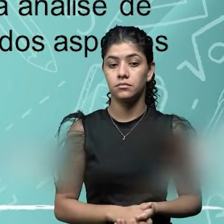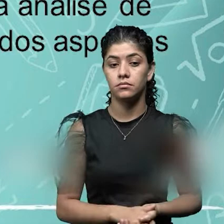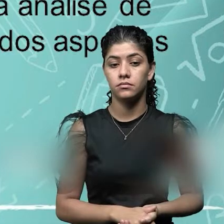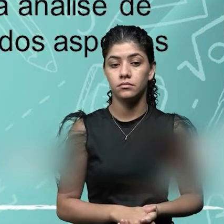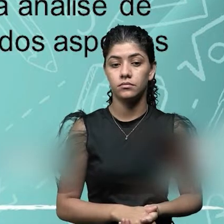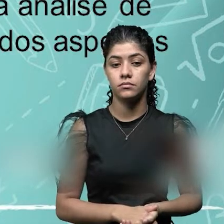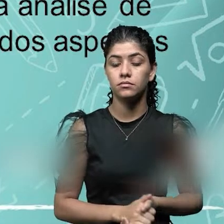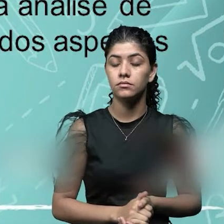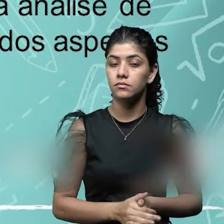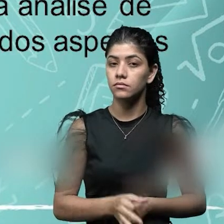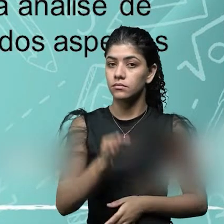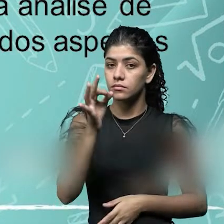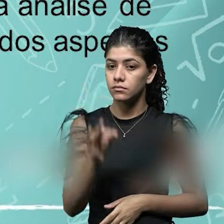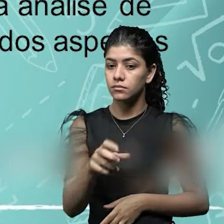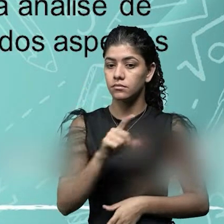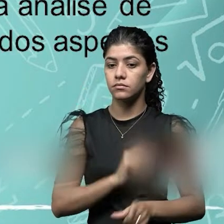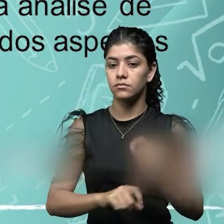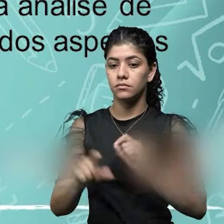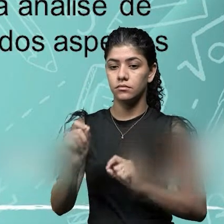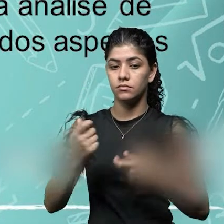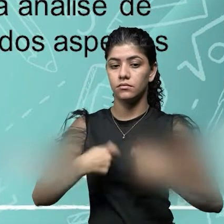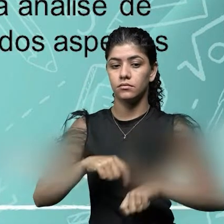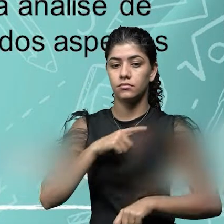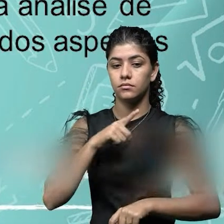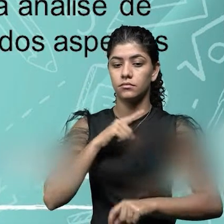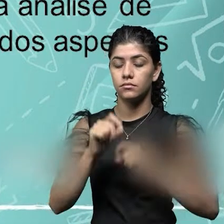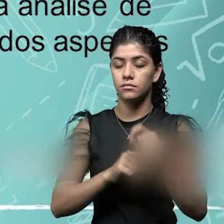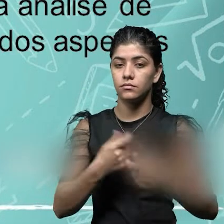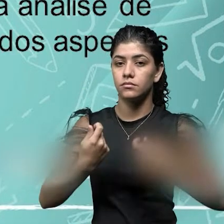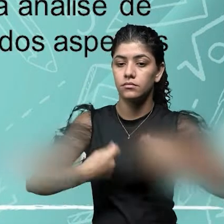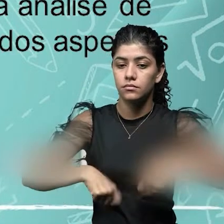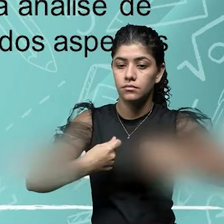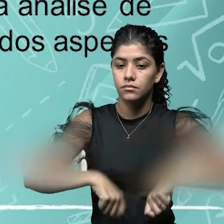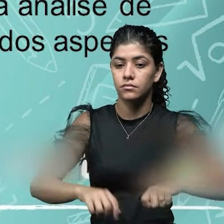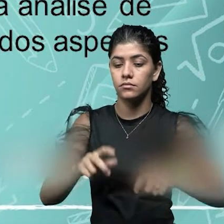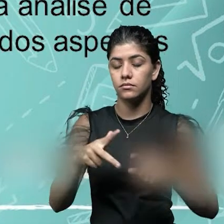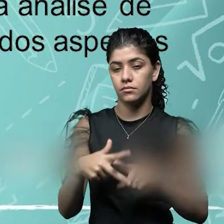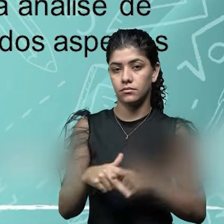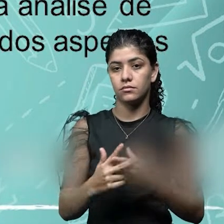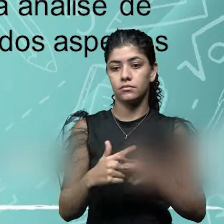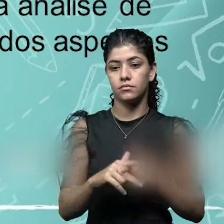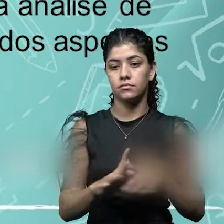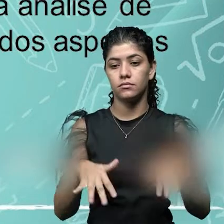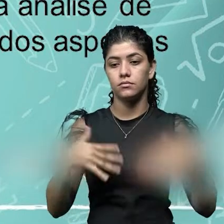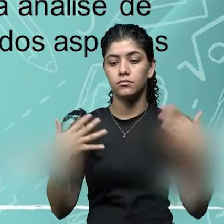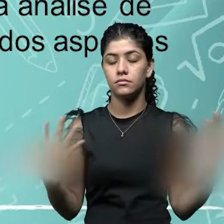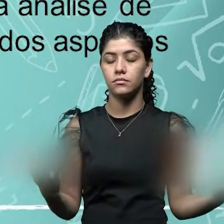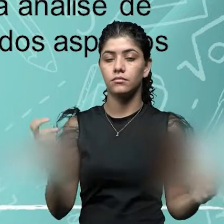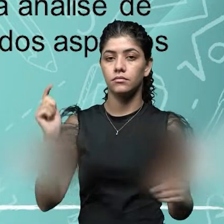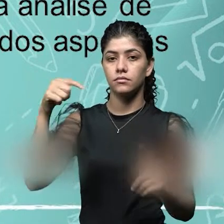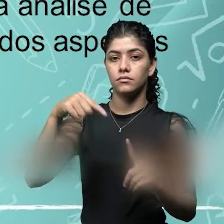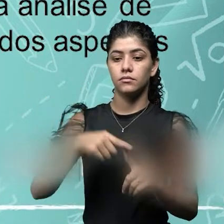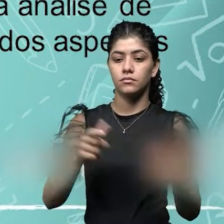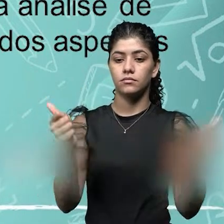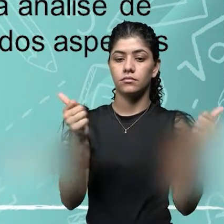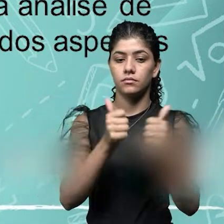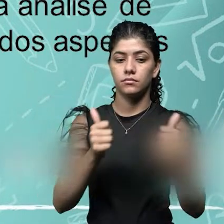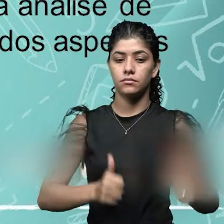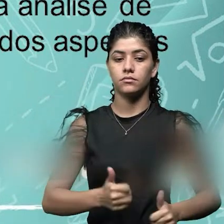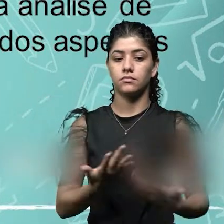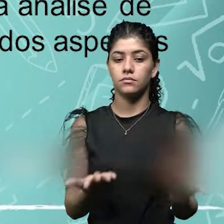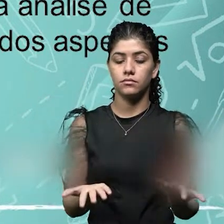correta seleção deve levar em conta as necessidades técnicas para quais medidas